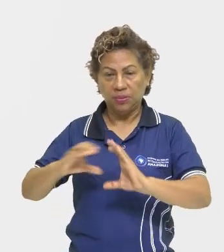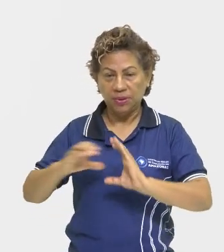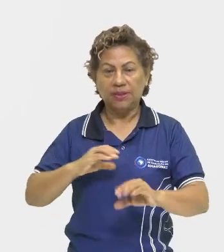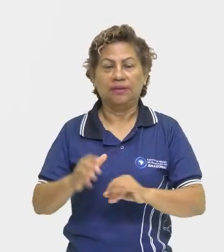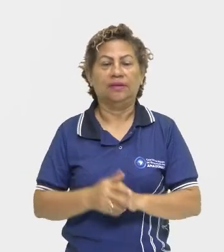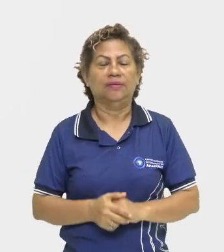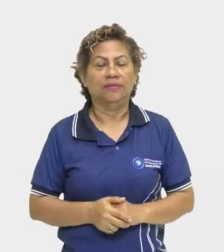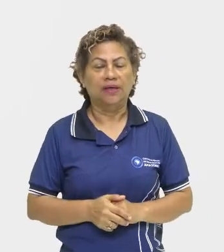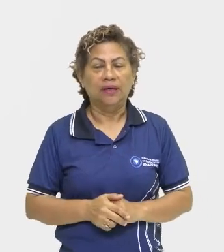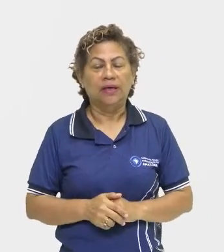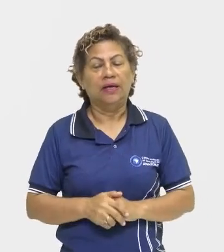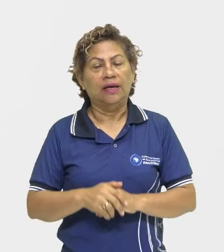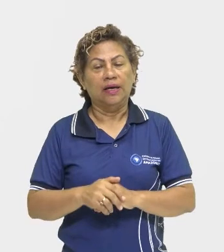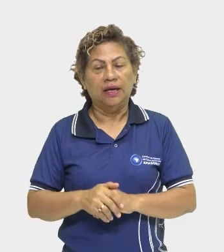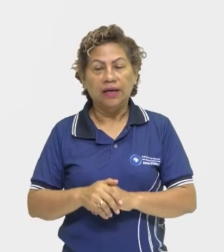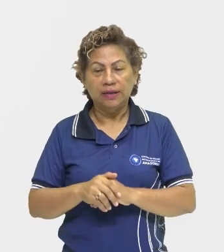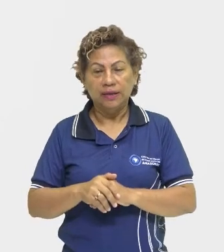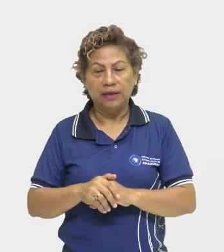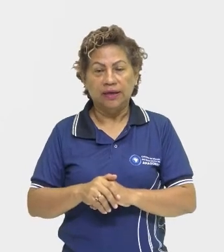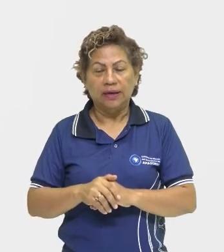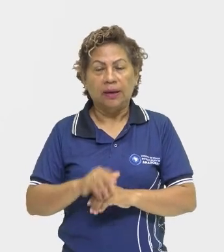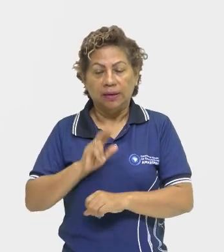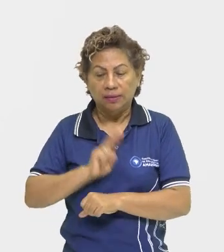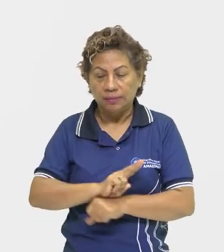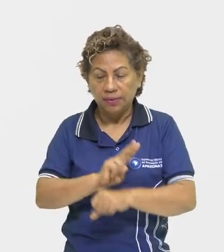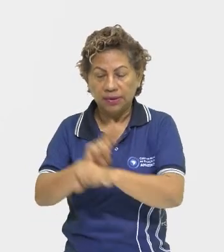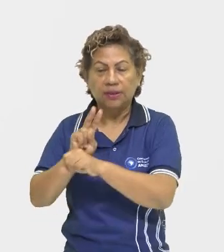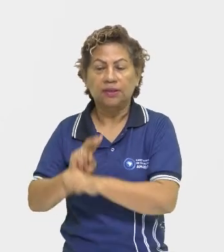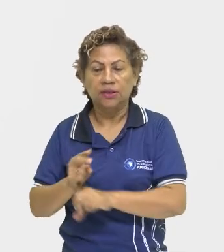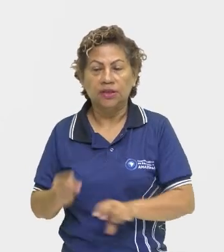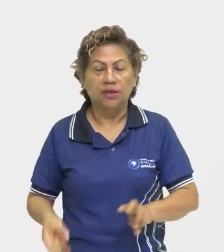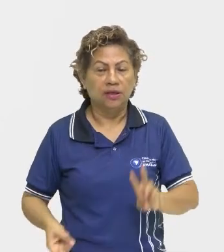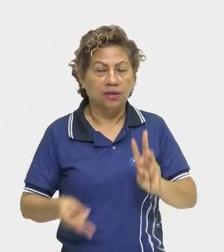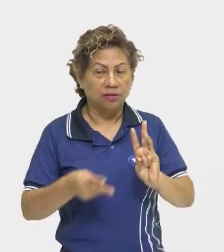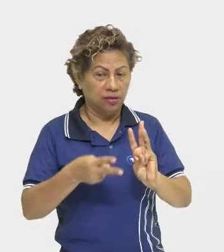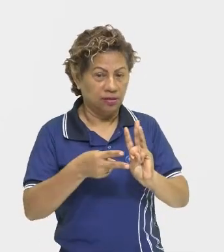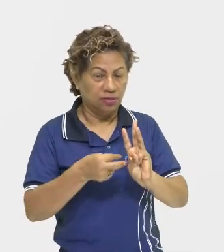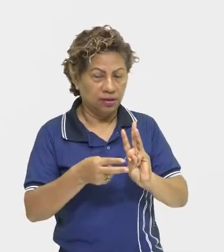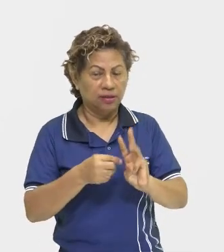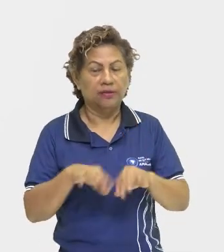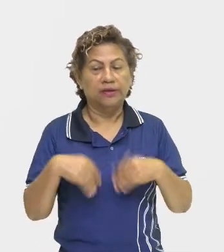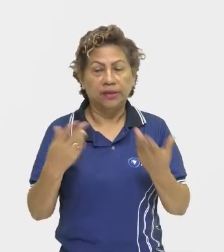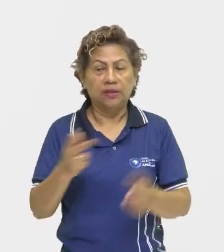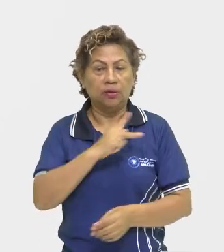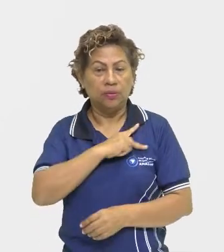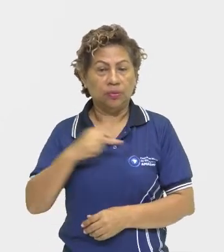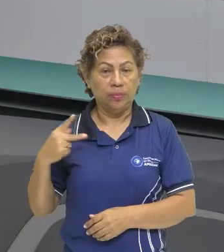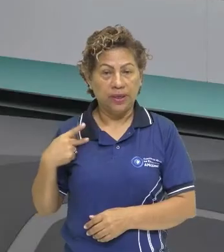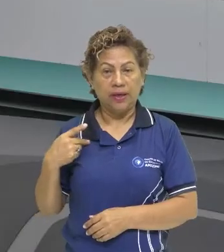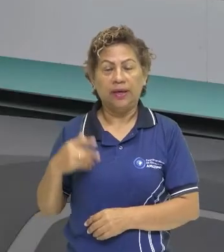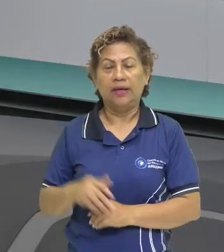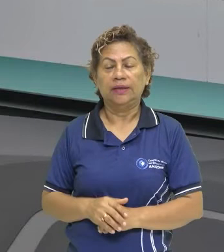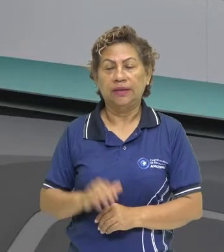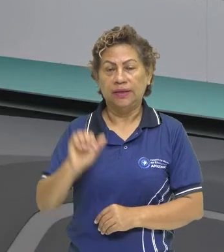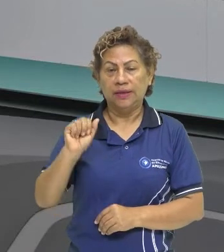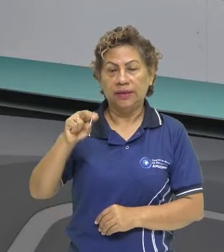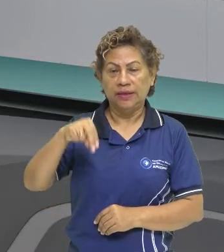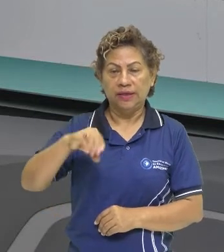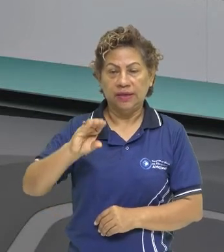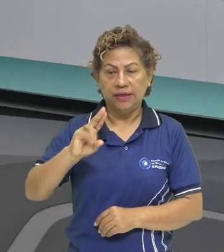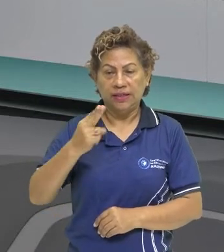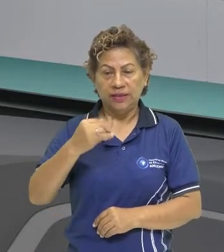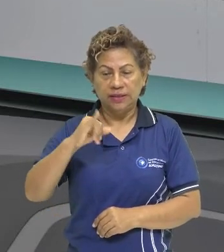dos indígenas, né. Então, o padre José de Acheeta é esse maior expoente da